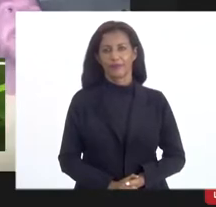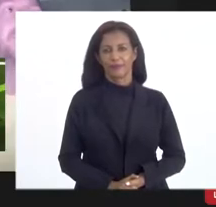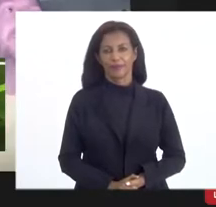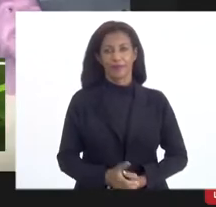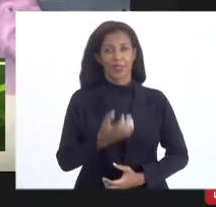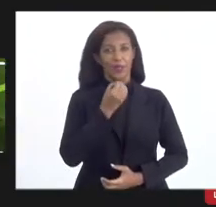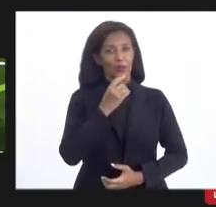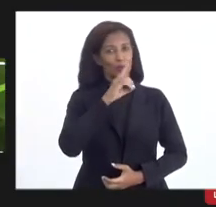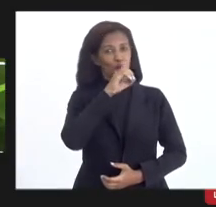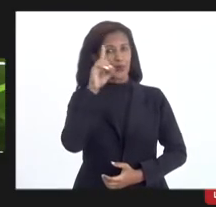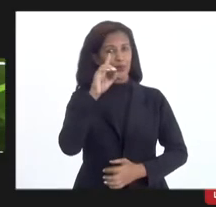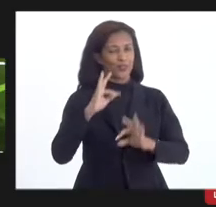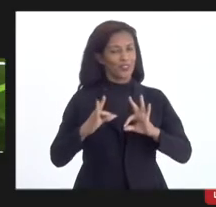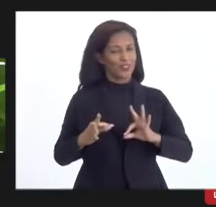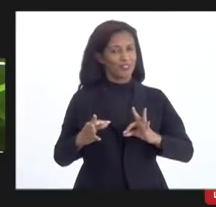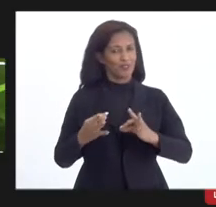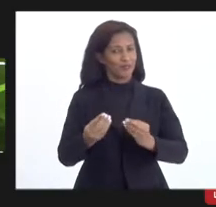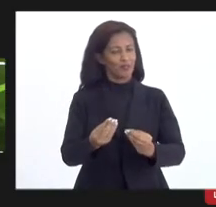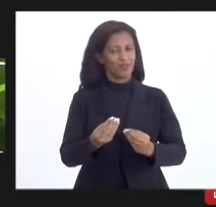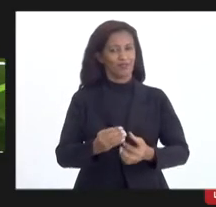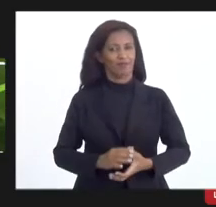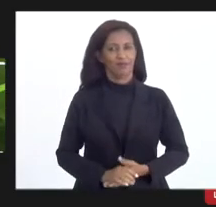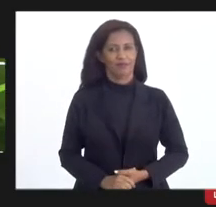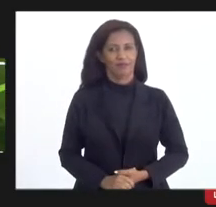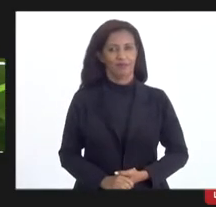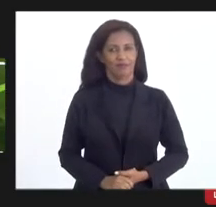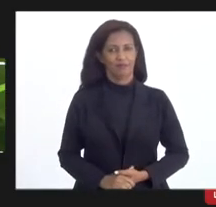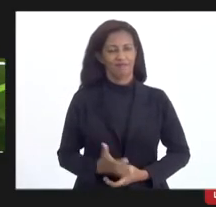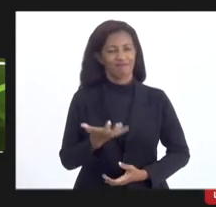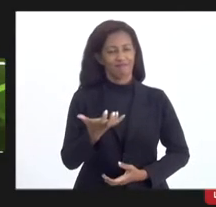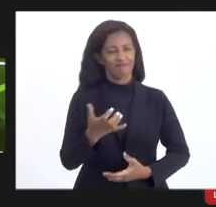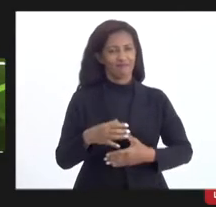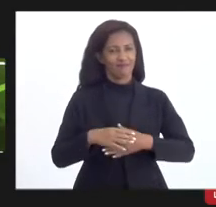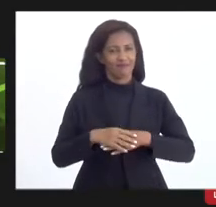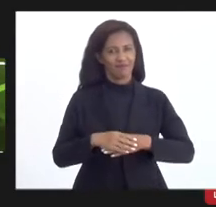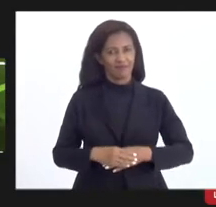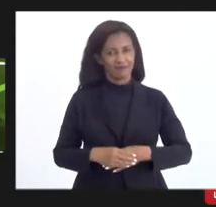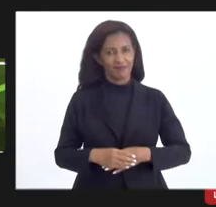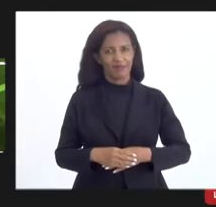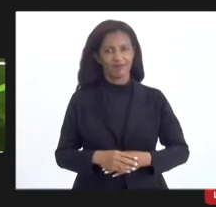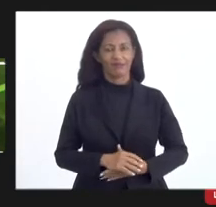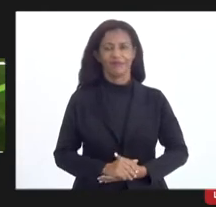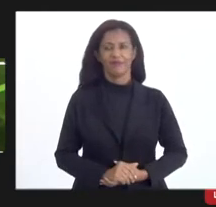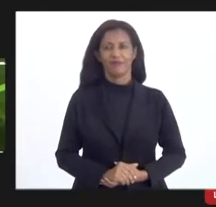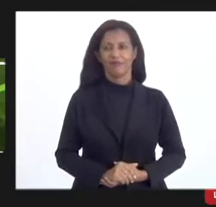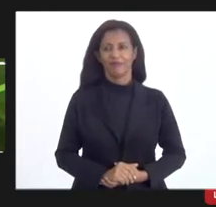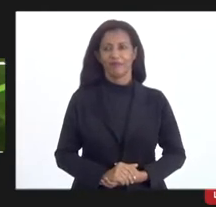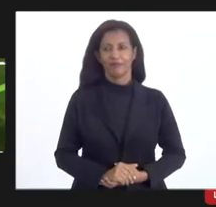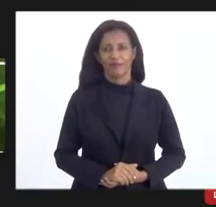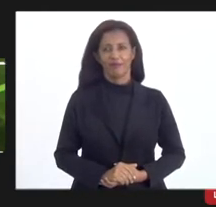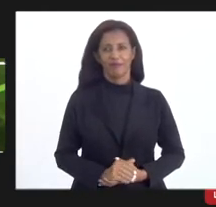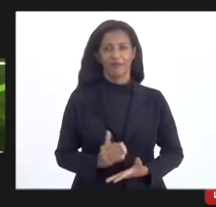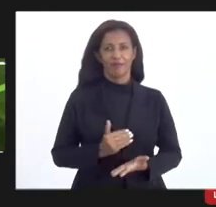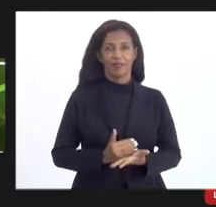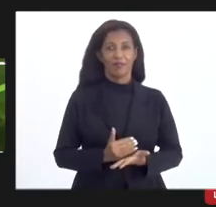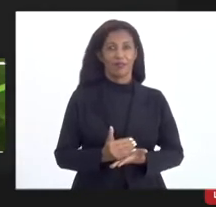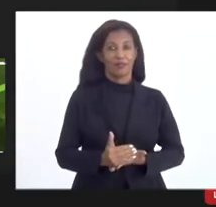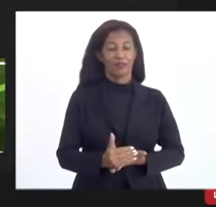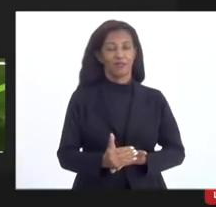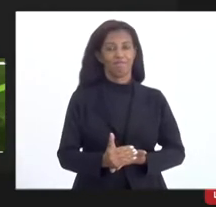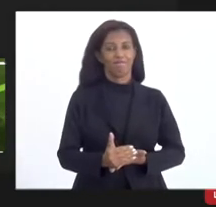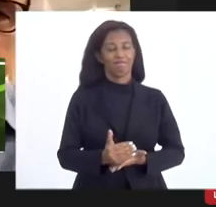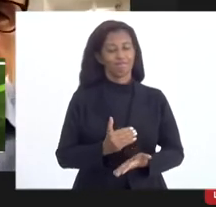Bom dia para todas e para todos. Quero saudar a iniciativa,